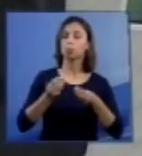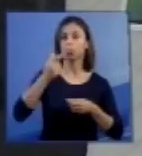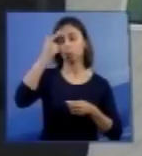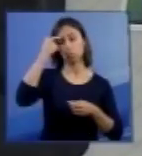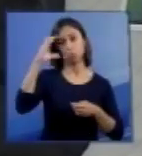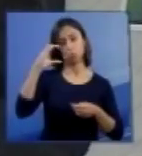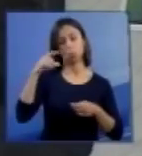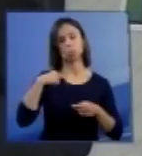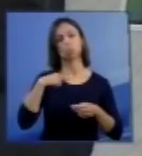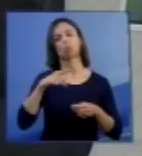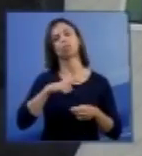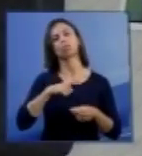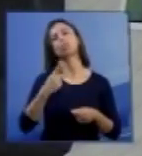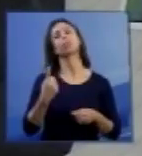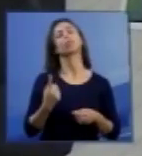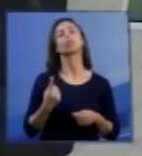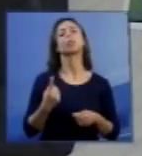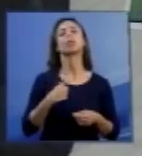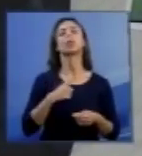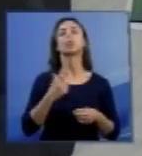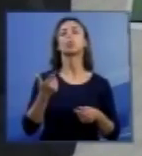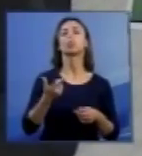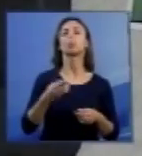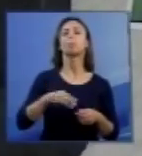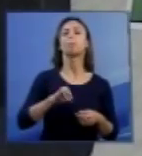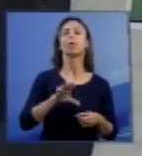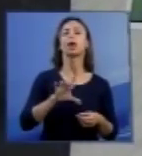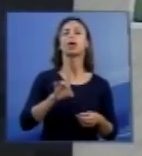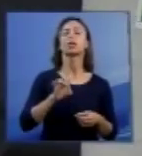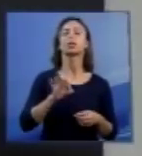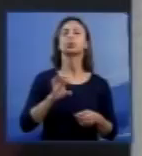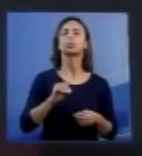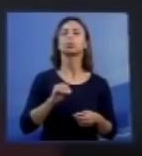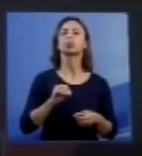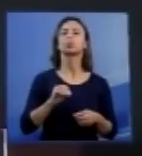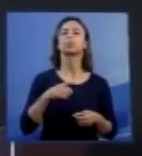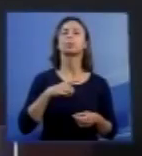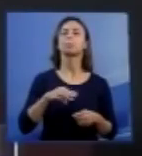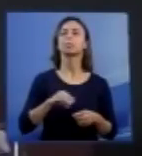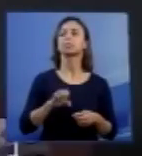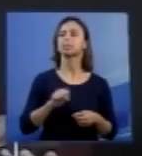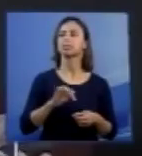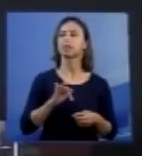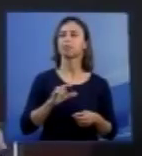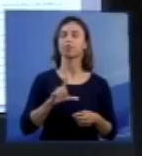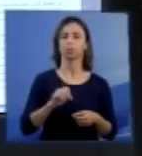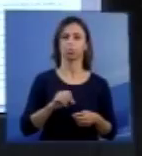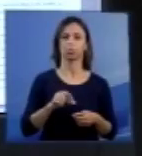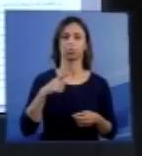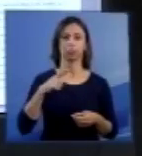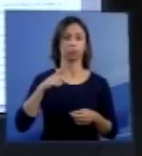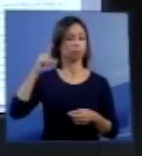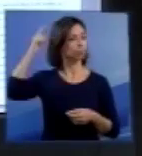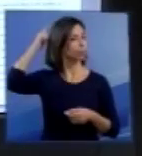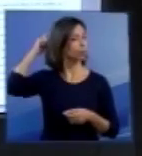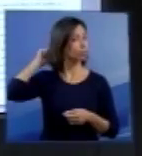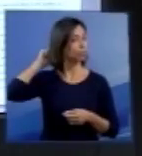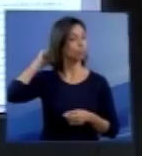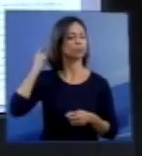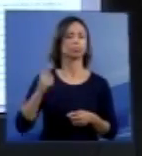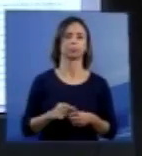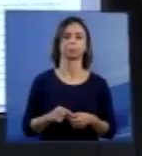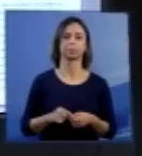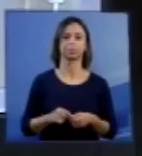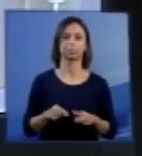entre o diencefalo e o mesencefalo, e o tronco encefálico. É uma